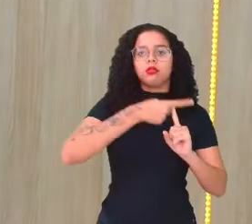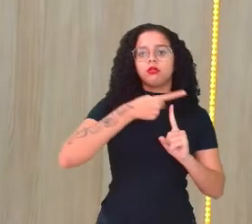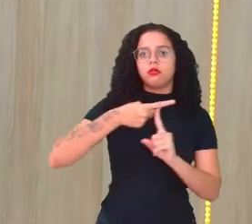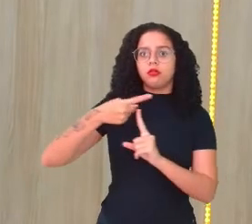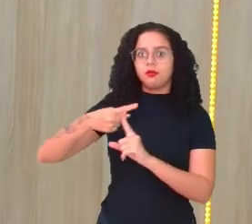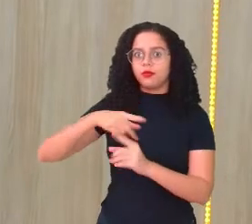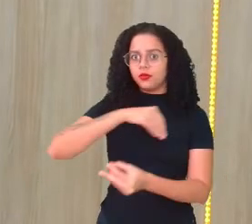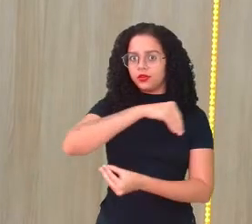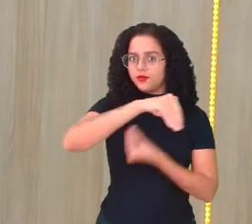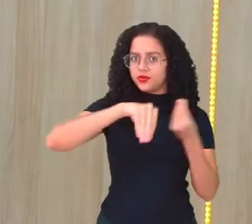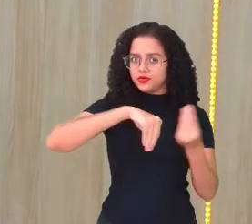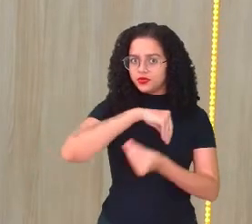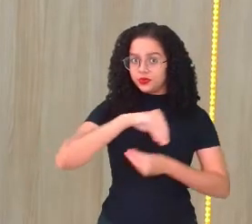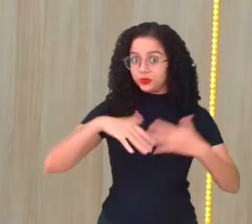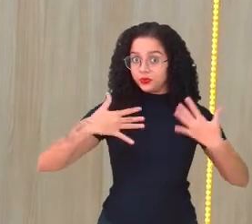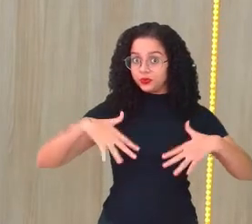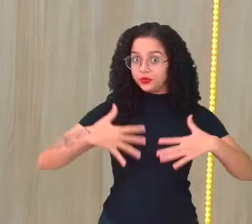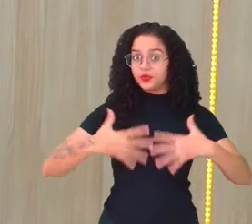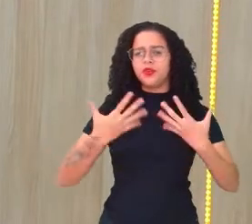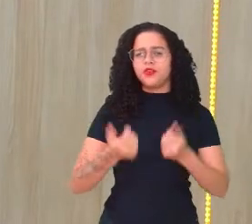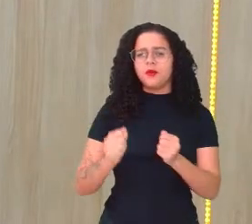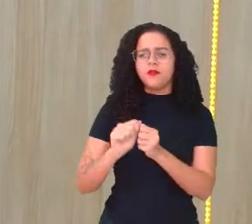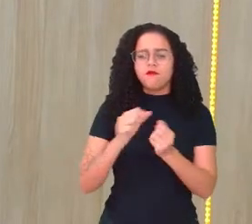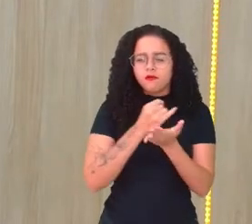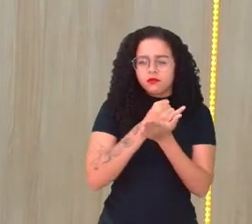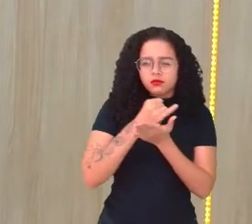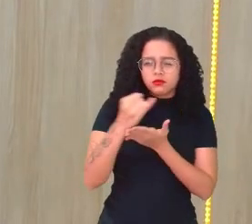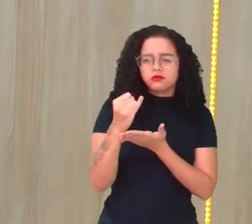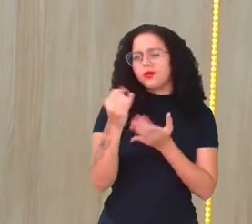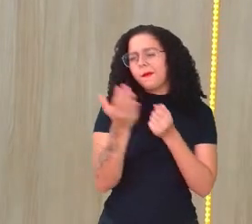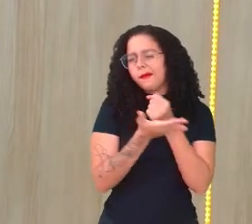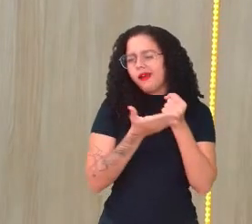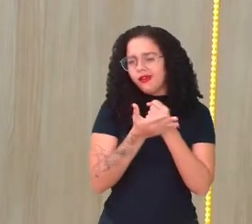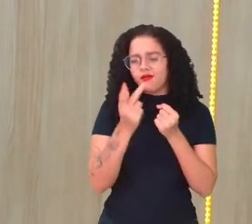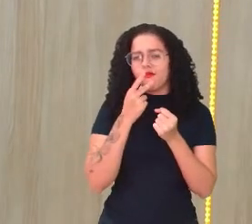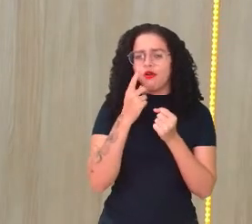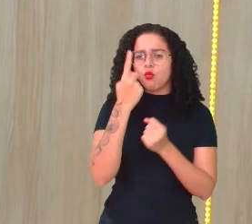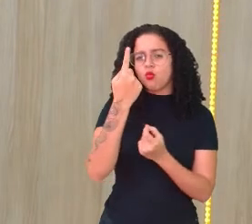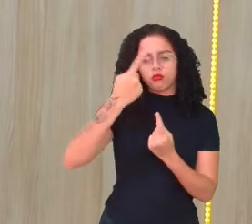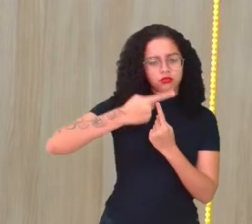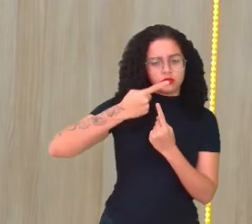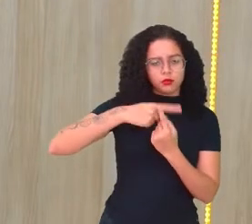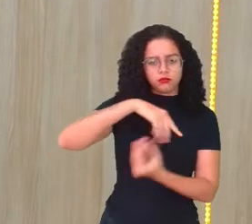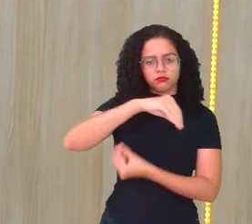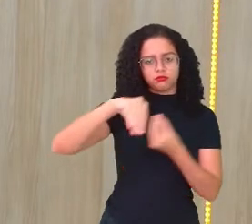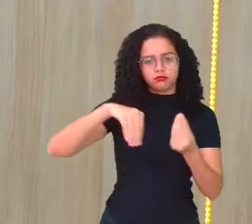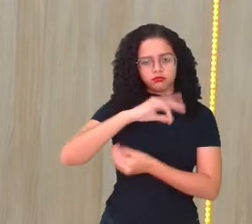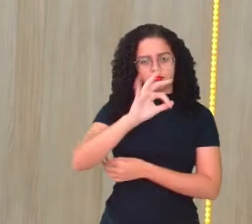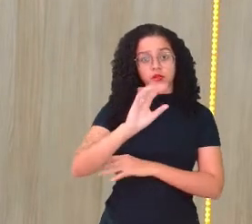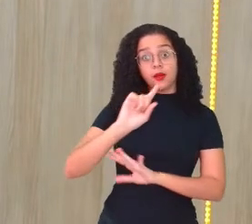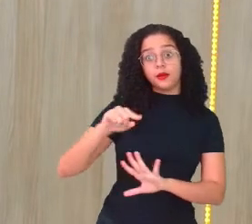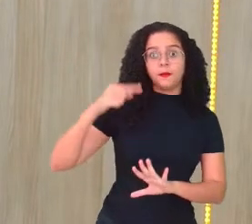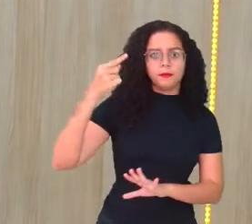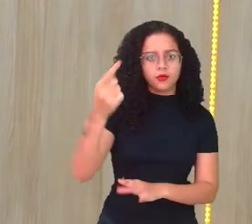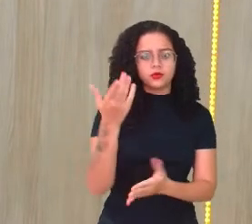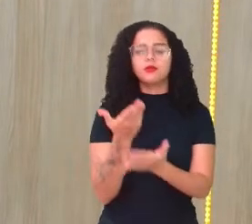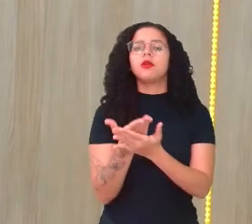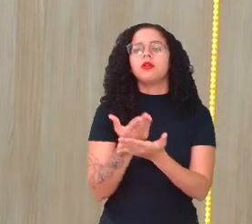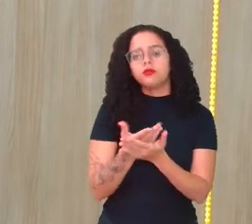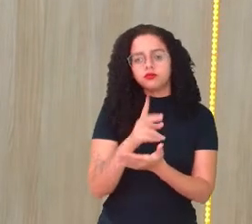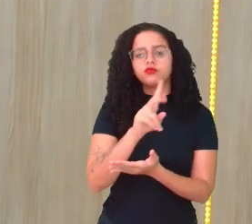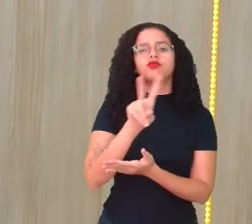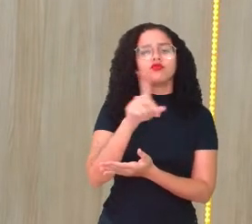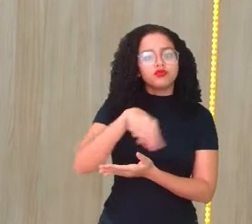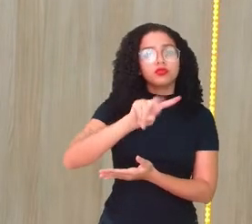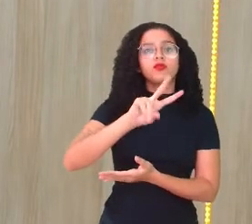de misturas. Vamos fazer uma introduçãozinha aí, né? Falar de um tipo de mistura. E na próxima aula, vocês já